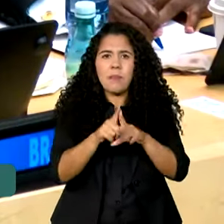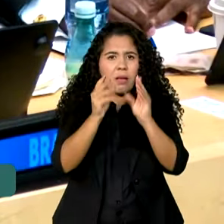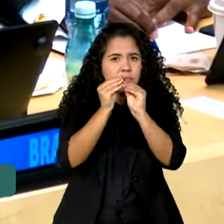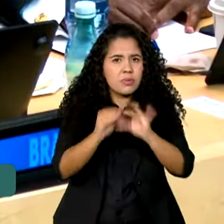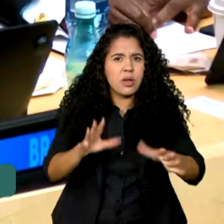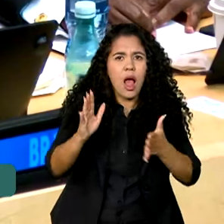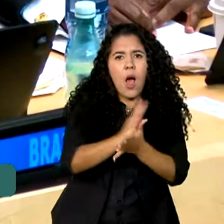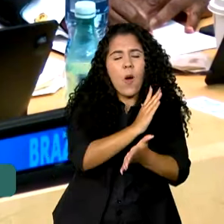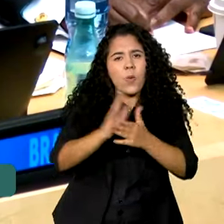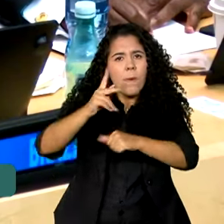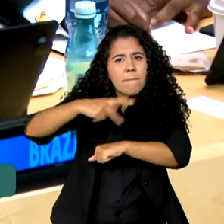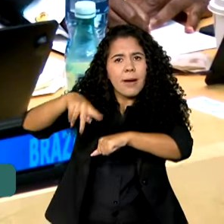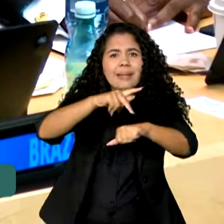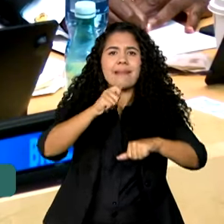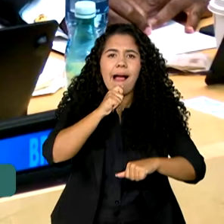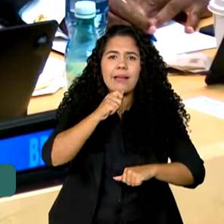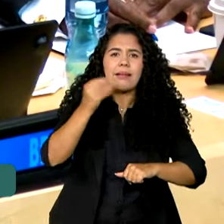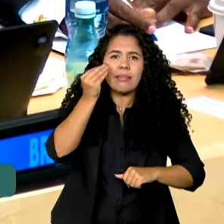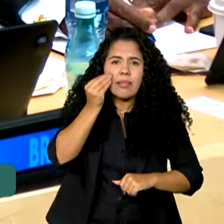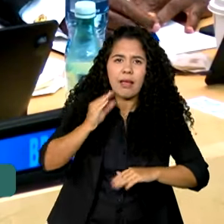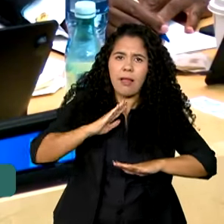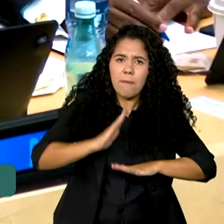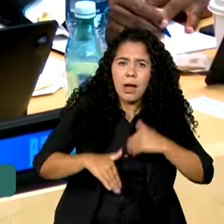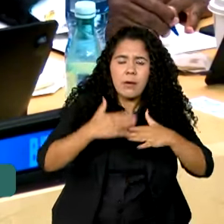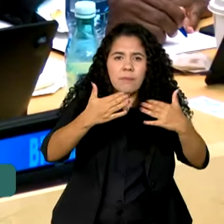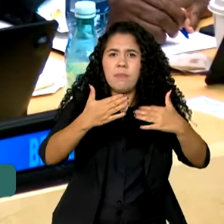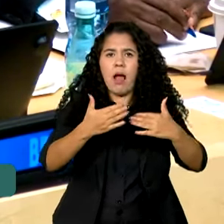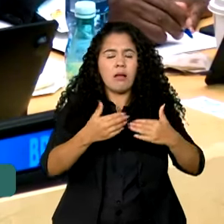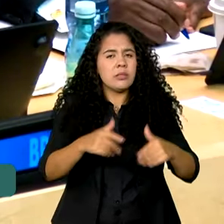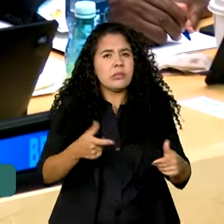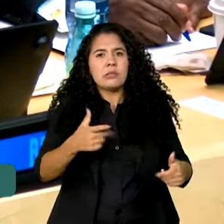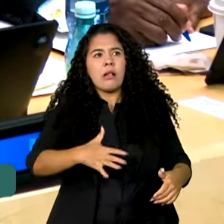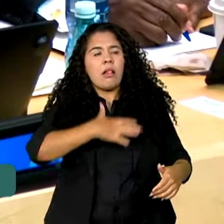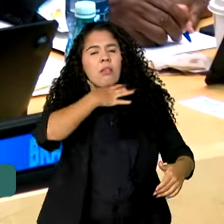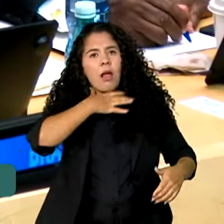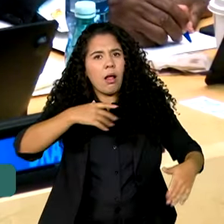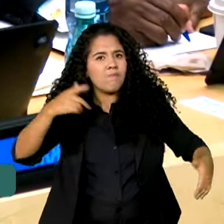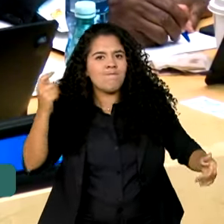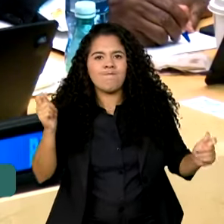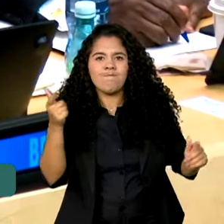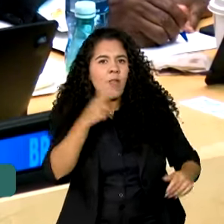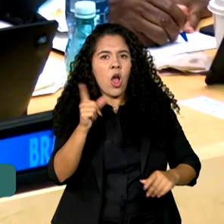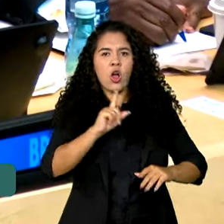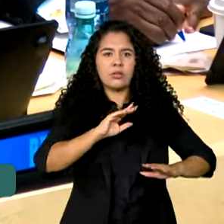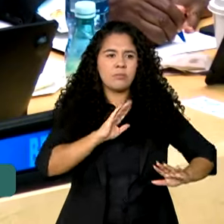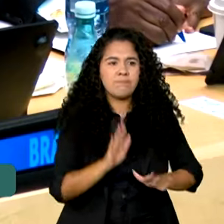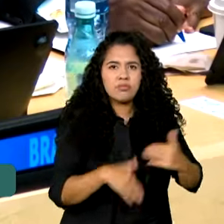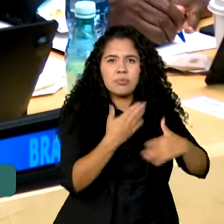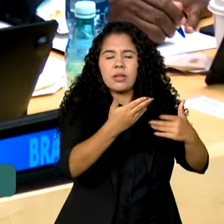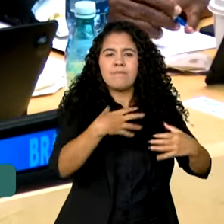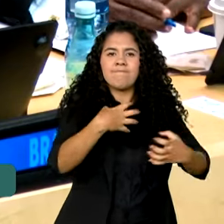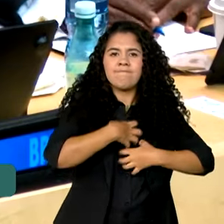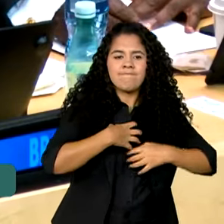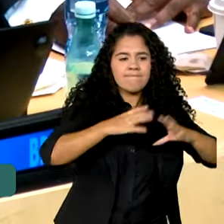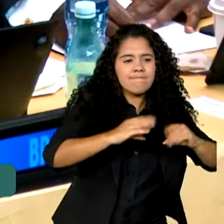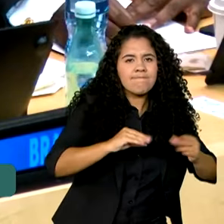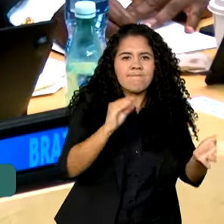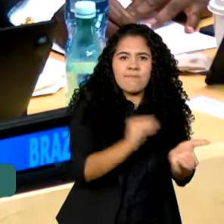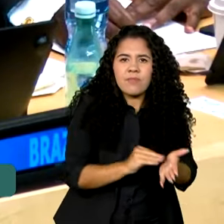alguns países em desenvolvimento, estrangula o investimento em infraestrutura, bem-estar e